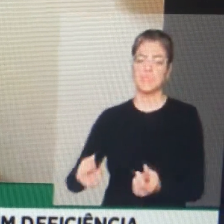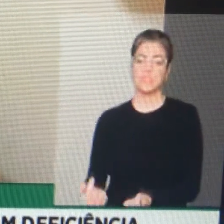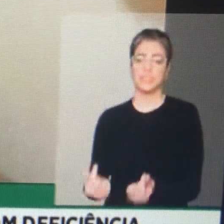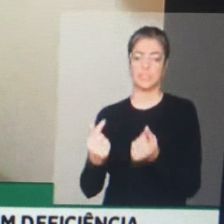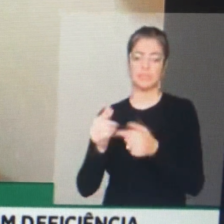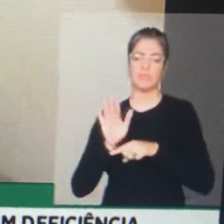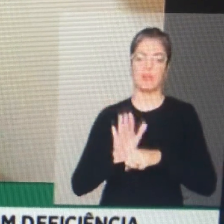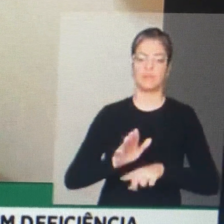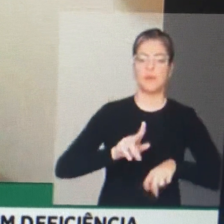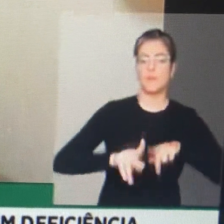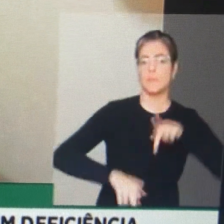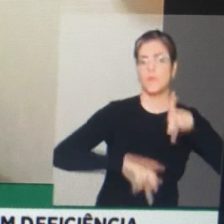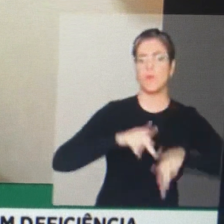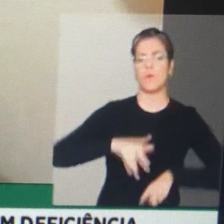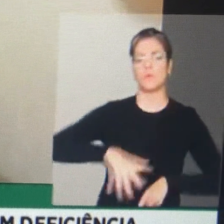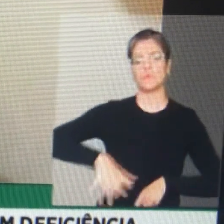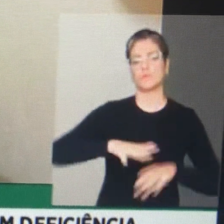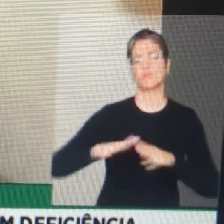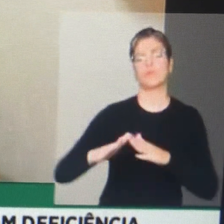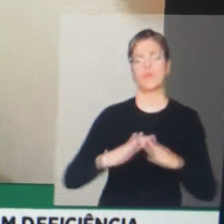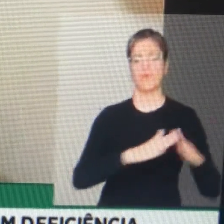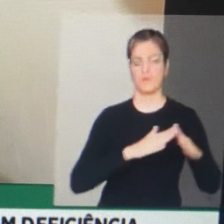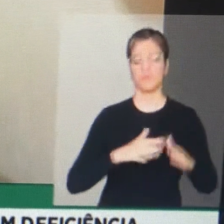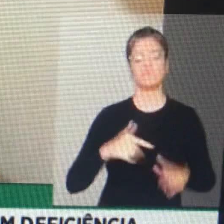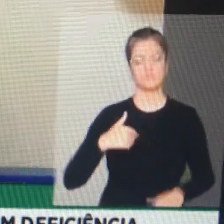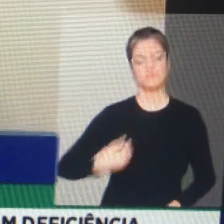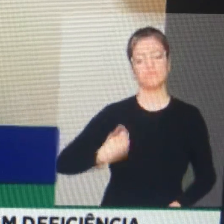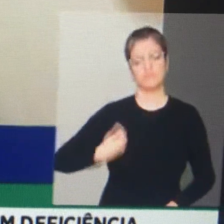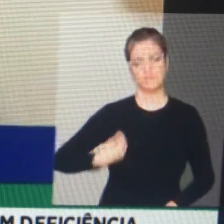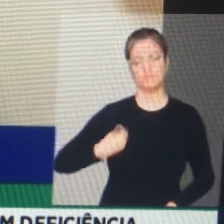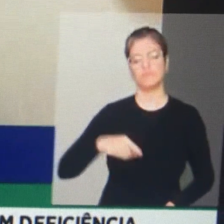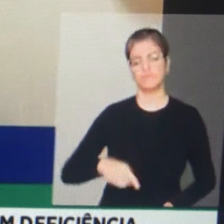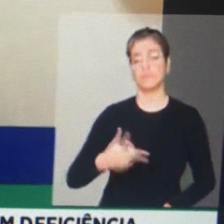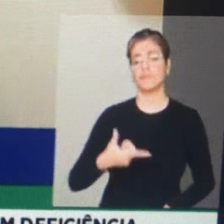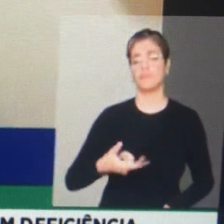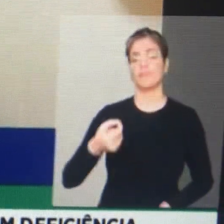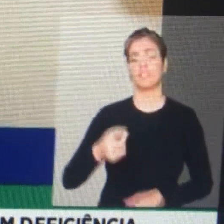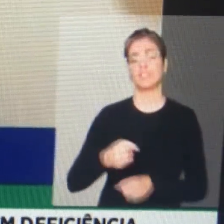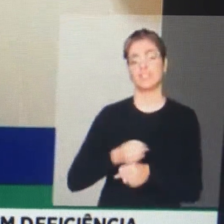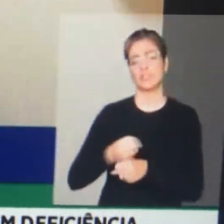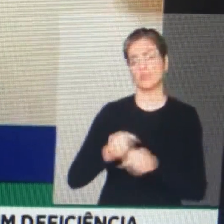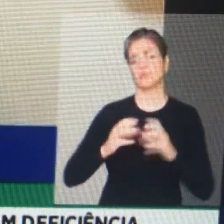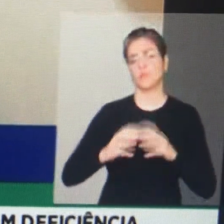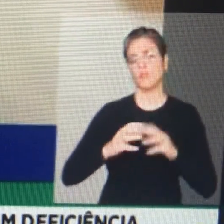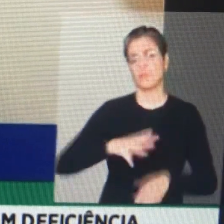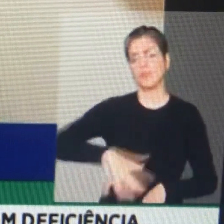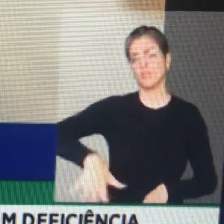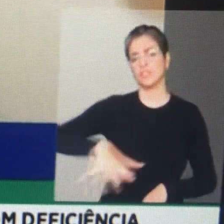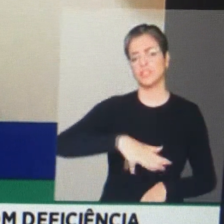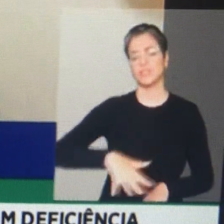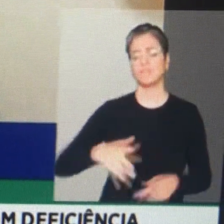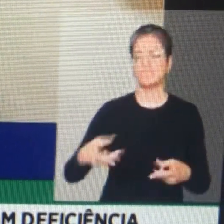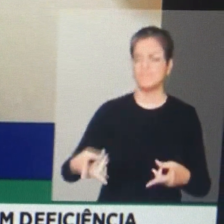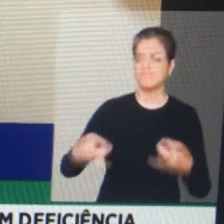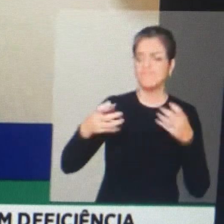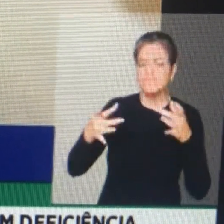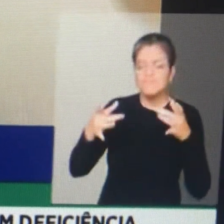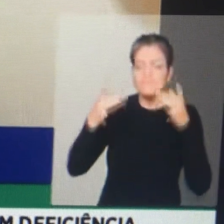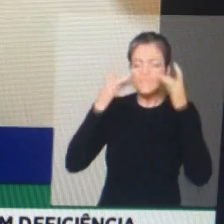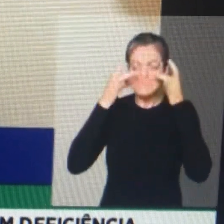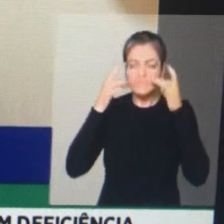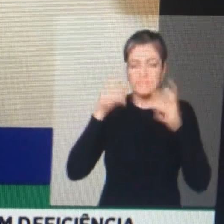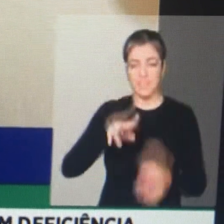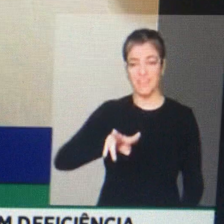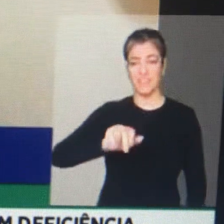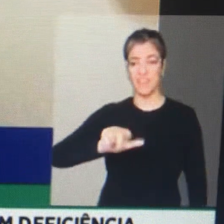Vado Jequitinhonha. Eu já tenho a vivência de aproximadamente 20 anos no Vado Jequitinhonha e o que a gente presencia no